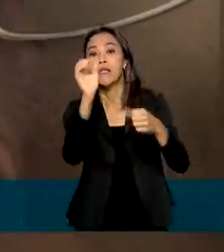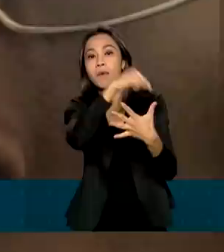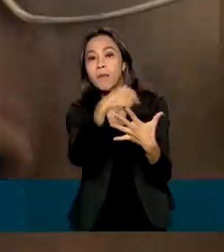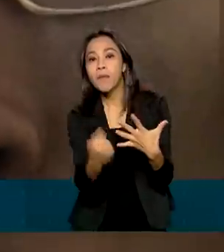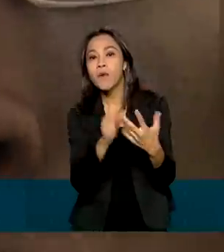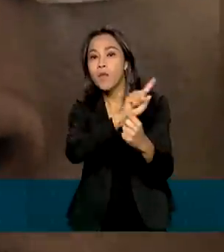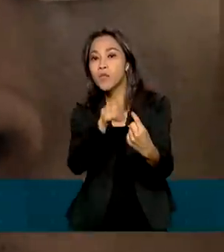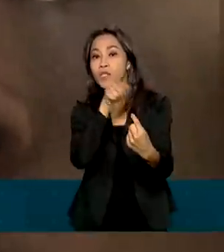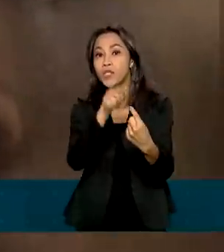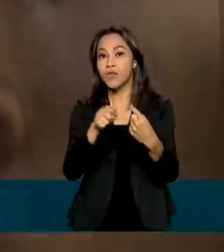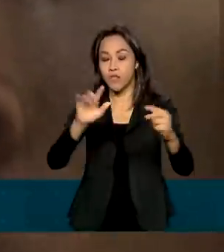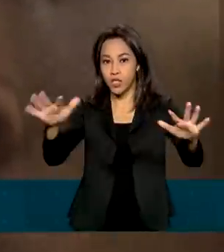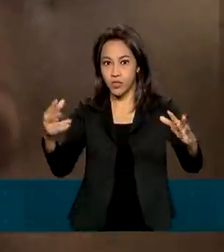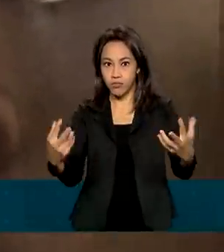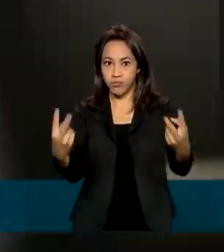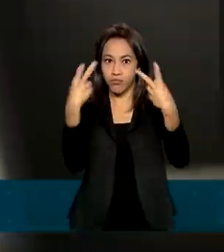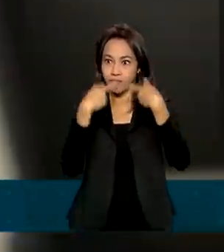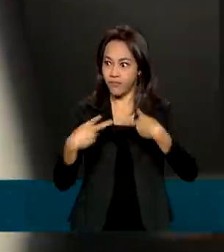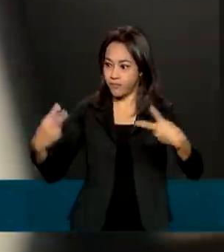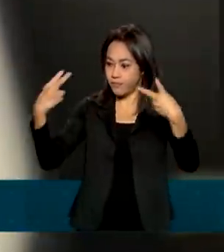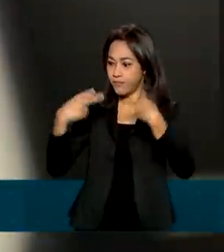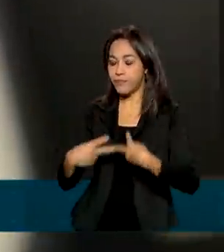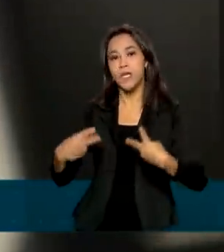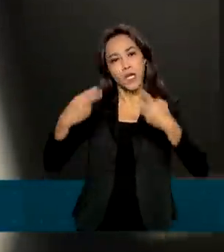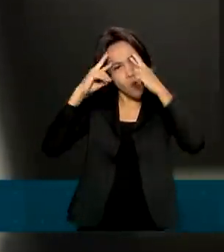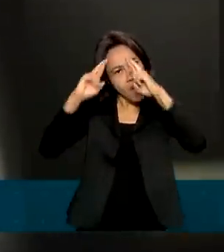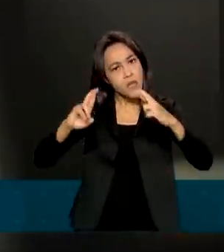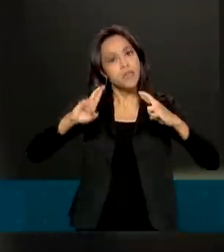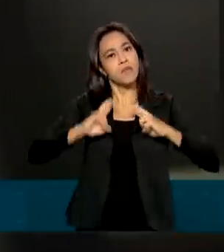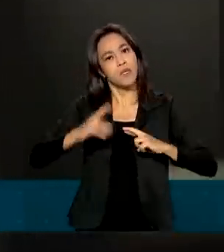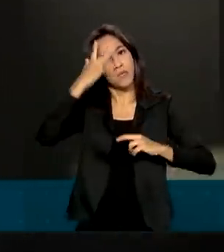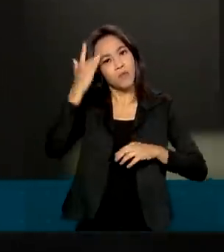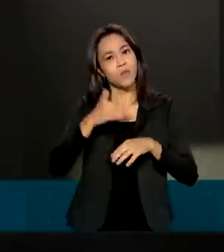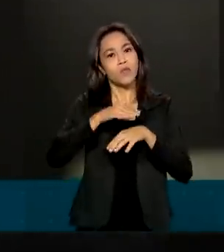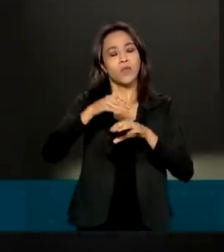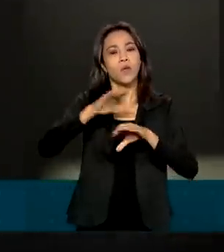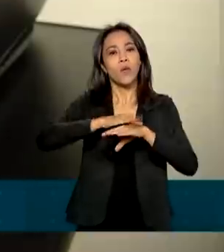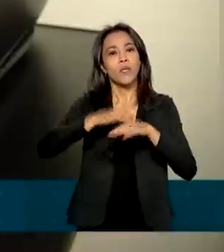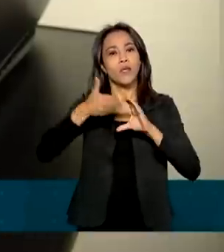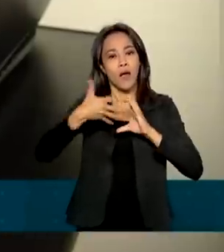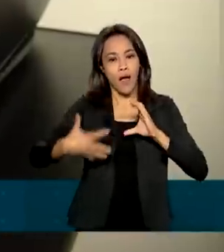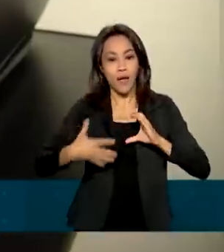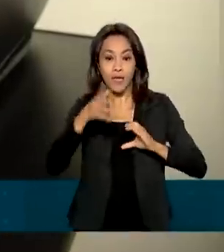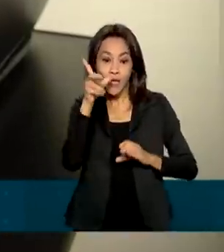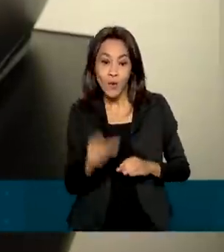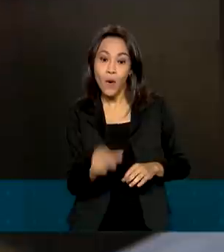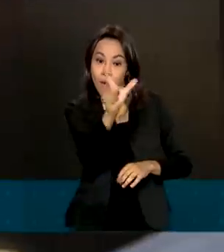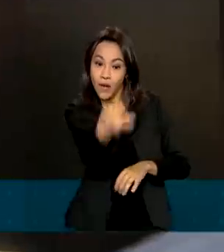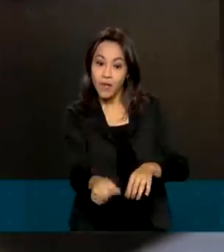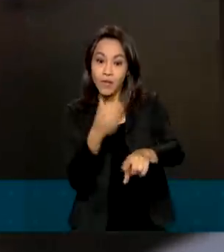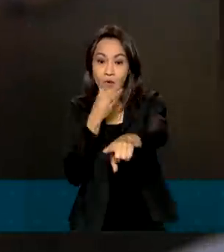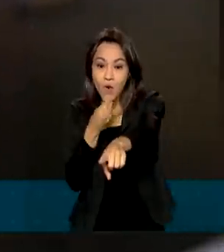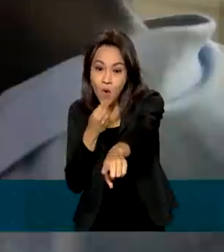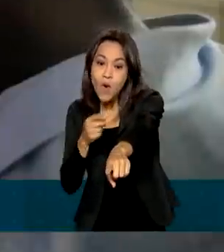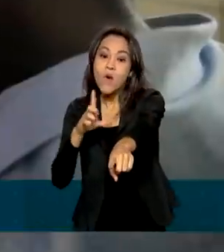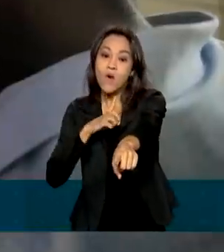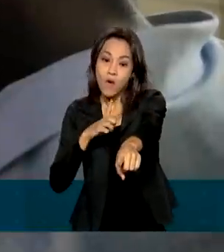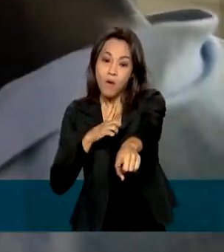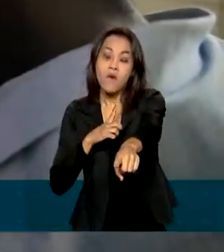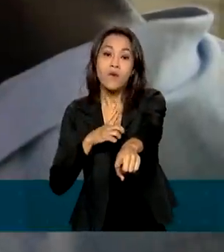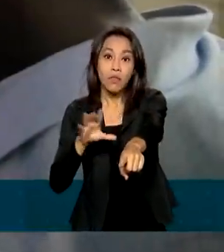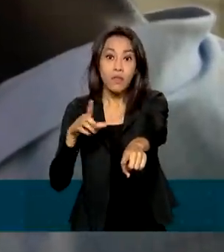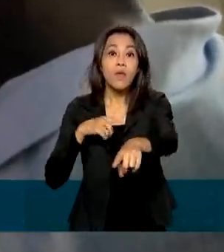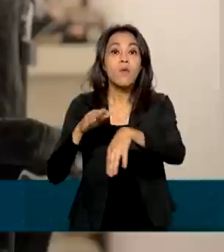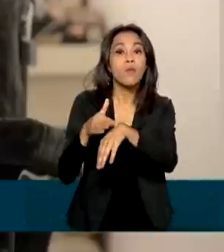garantir a visibilidade e o respeito às pessoas raras, como o Eduardo Geórgio Dudu, que tem artrogripose múltipla congênita,